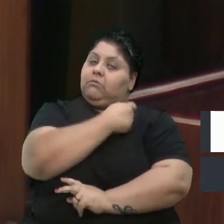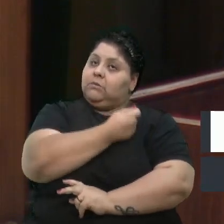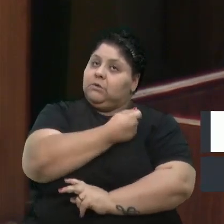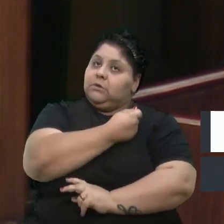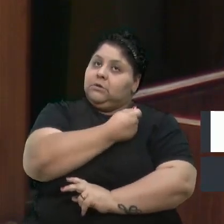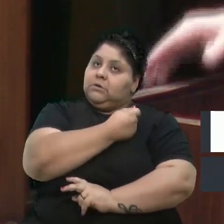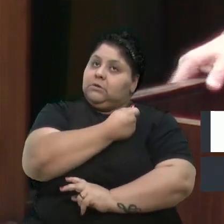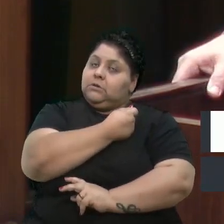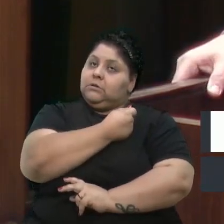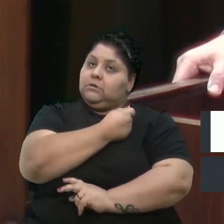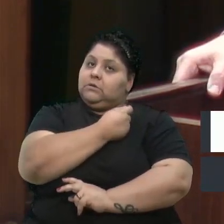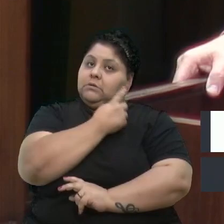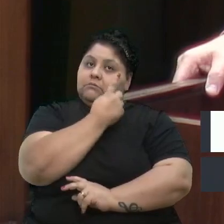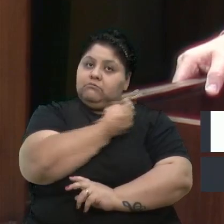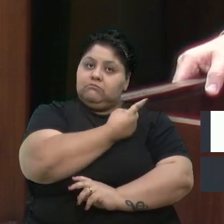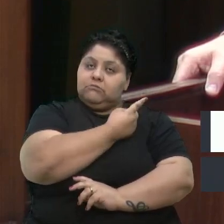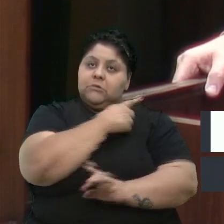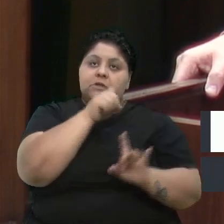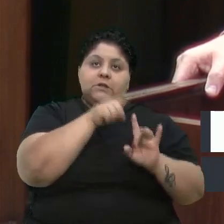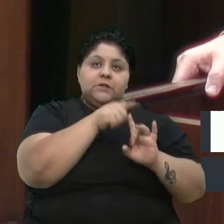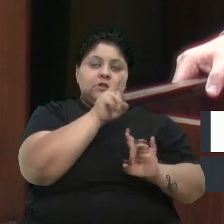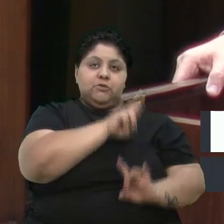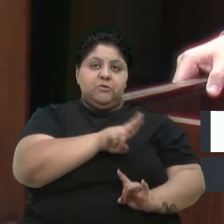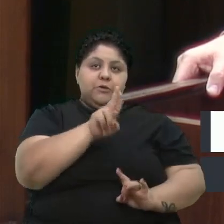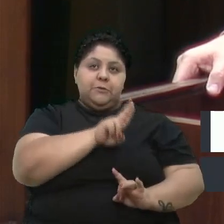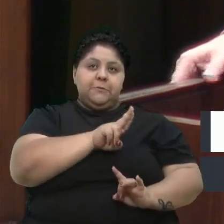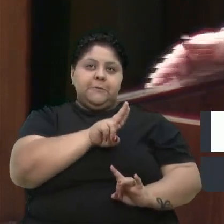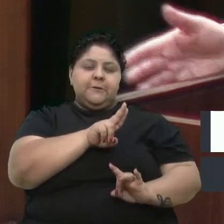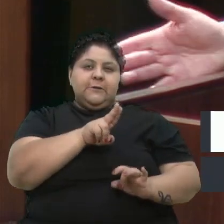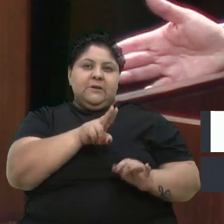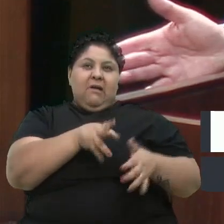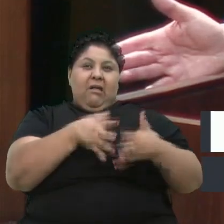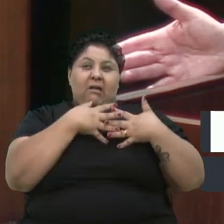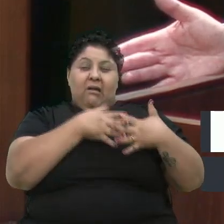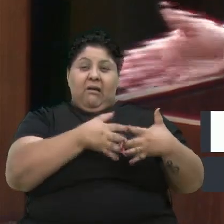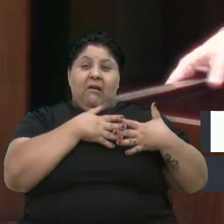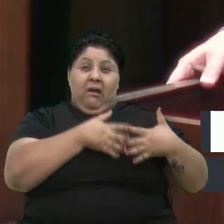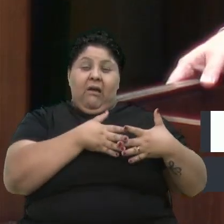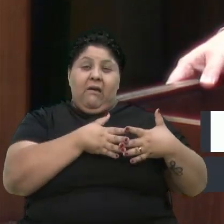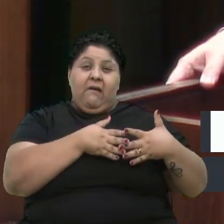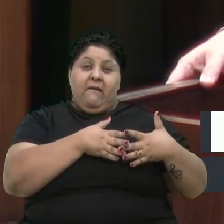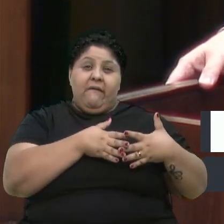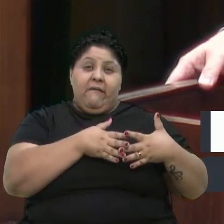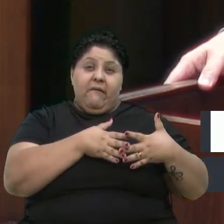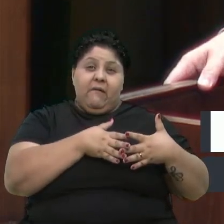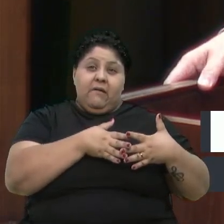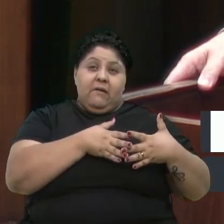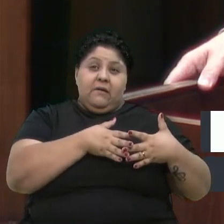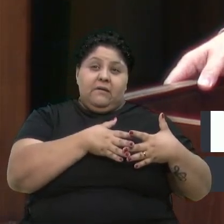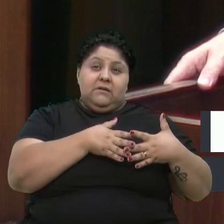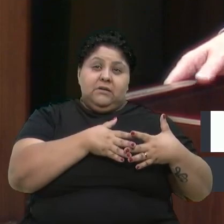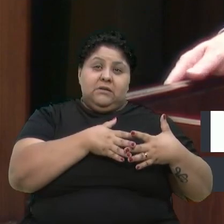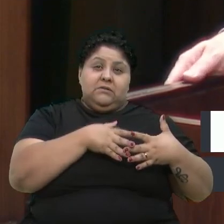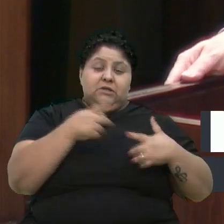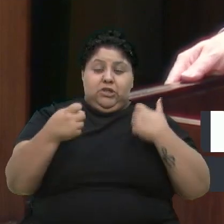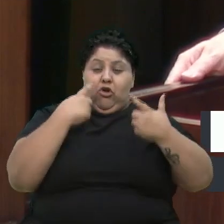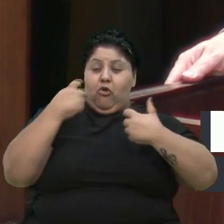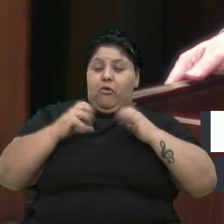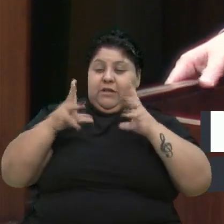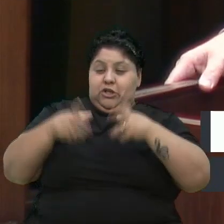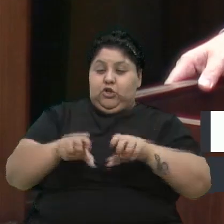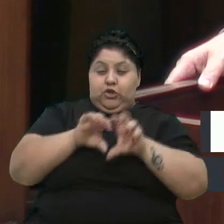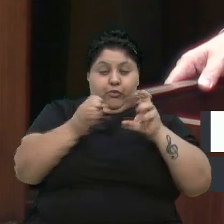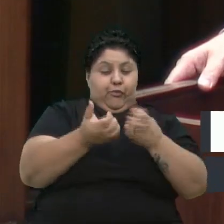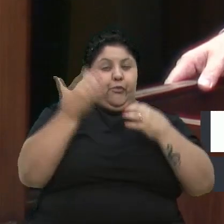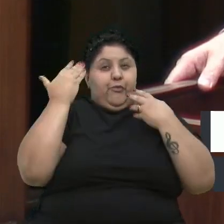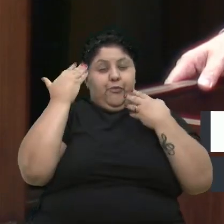repreensão. Então, esse tipo de uso, de perturbação, que acaba incomodando toda aquela comunidade. Então, parabéns à